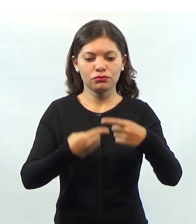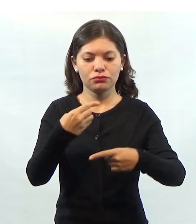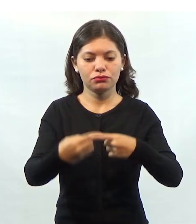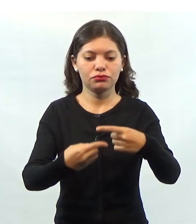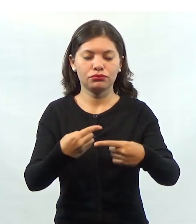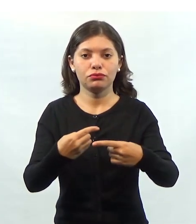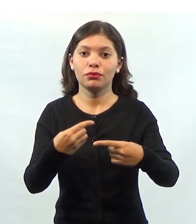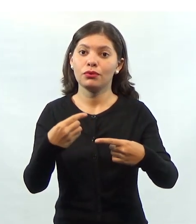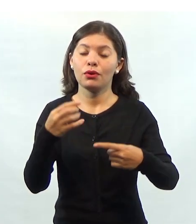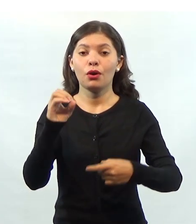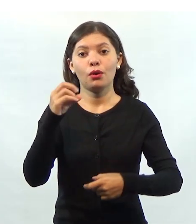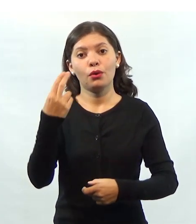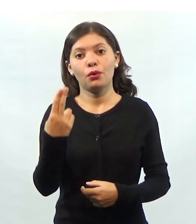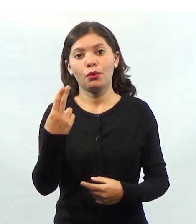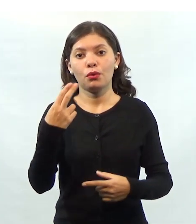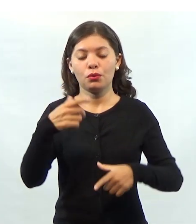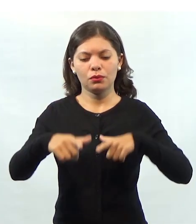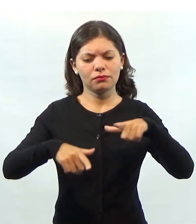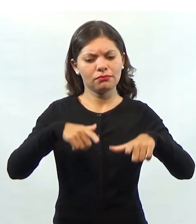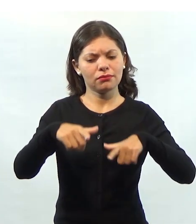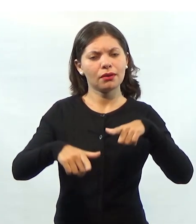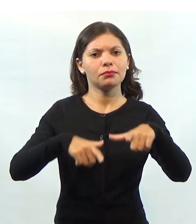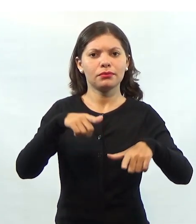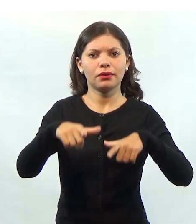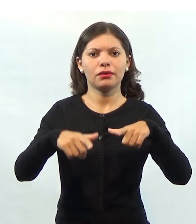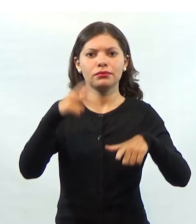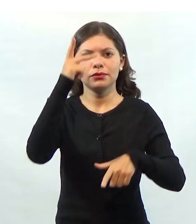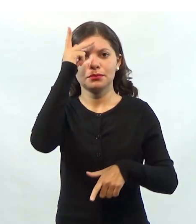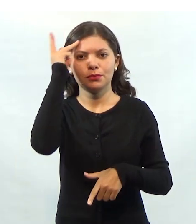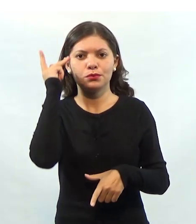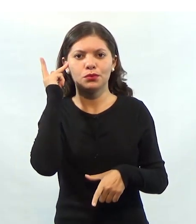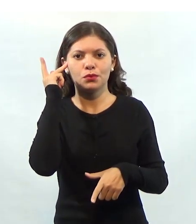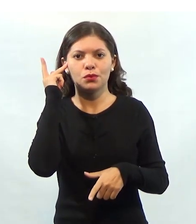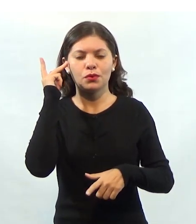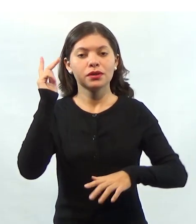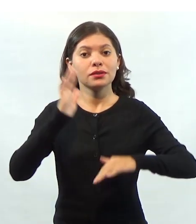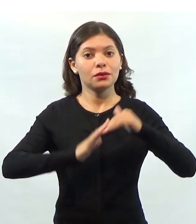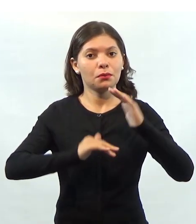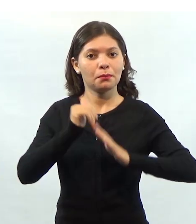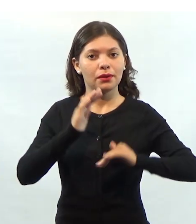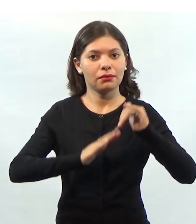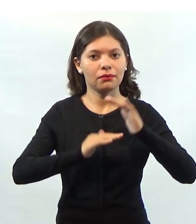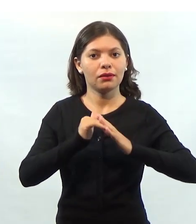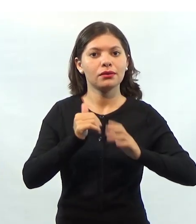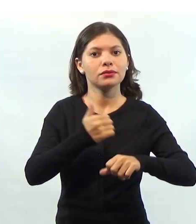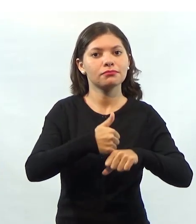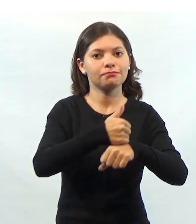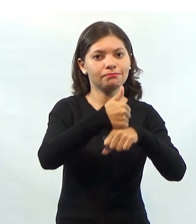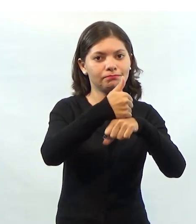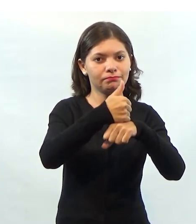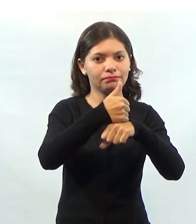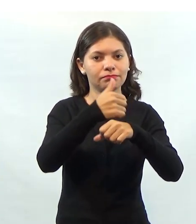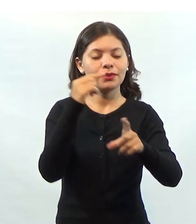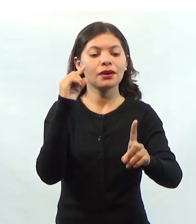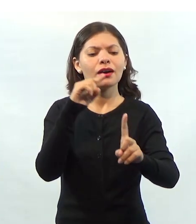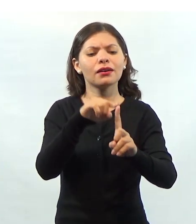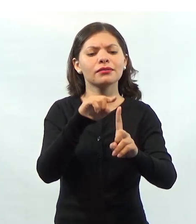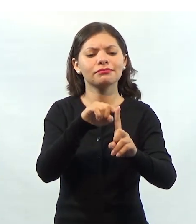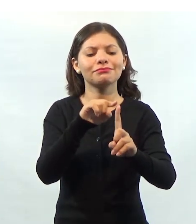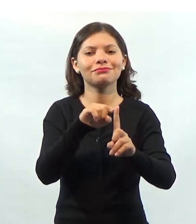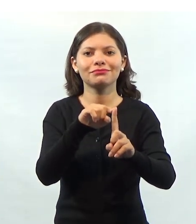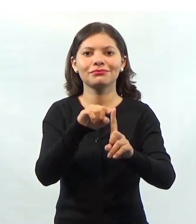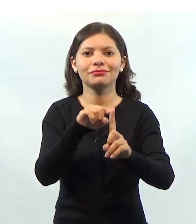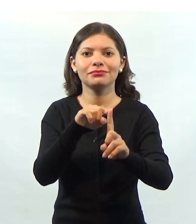das pessoas e as competências dessas pessoas para atingir determinados